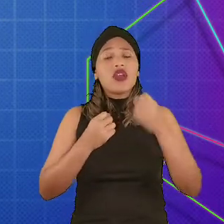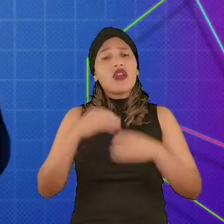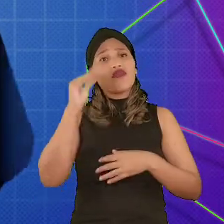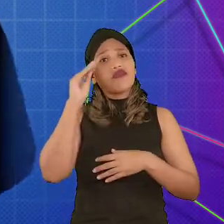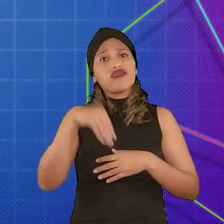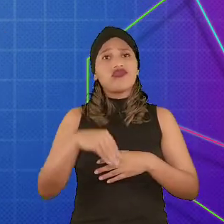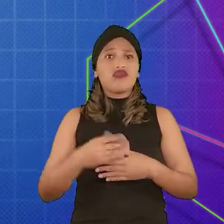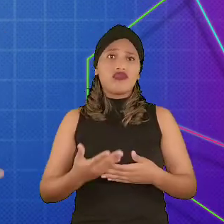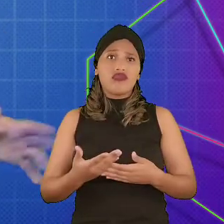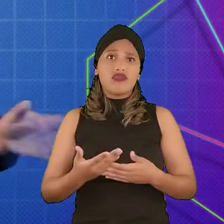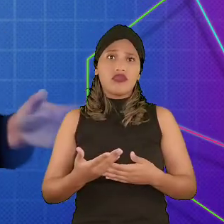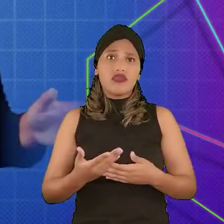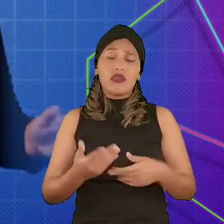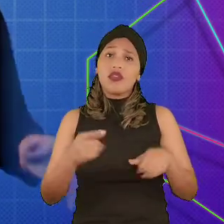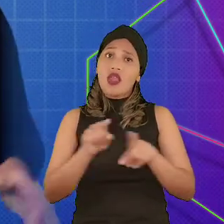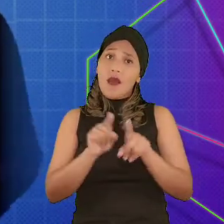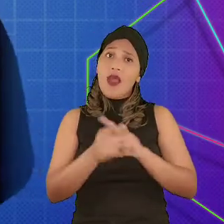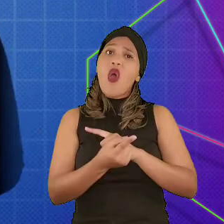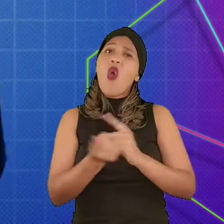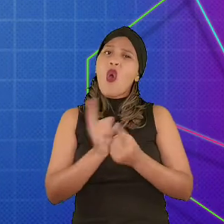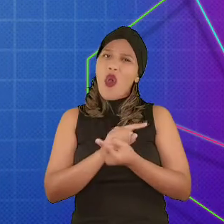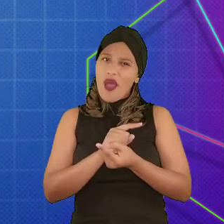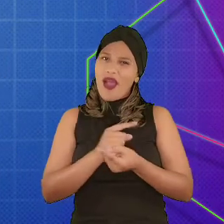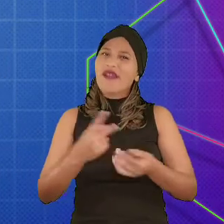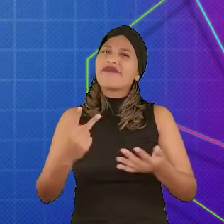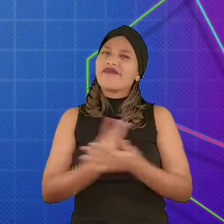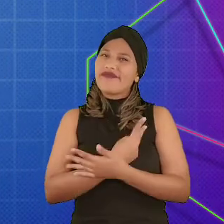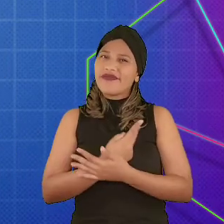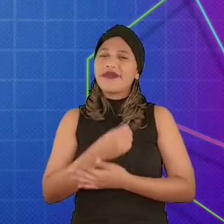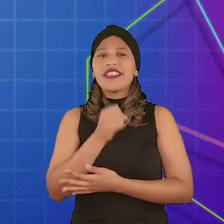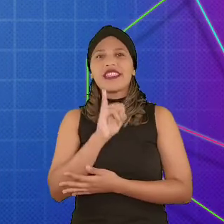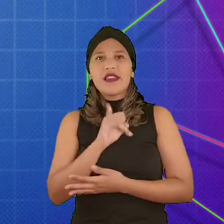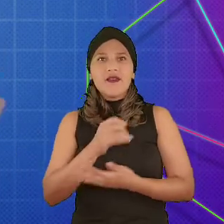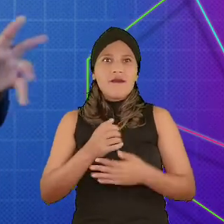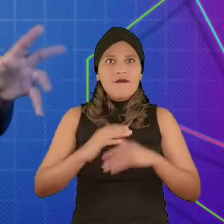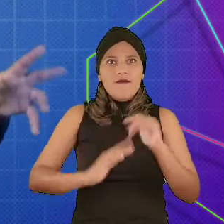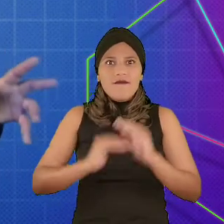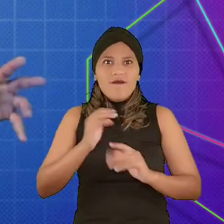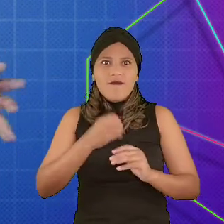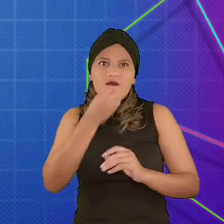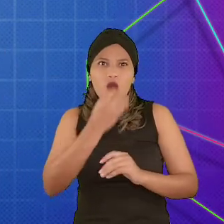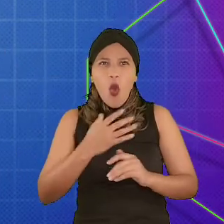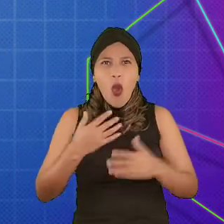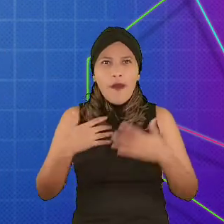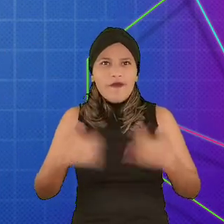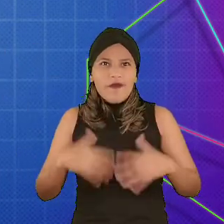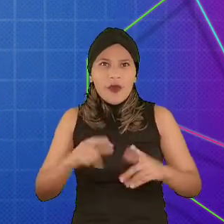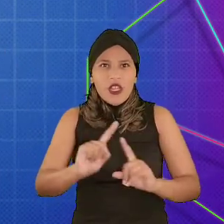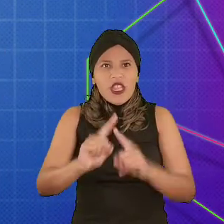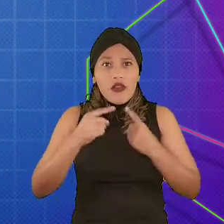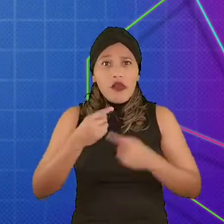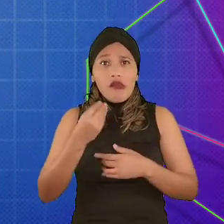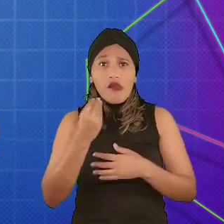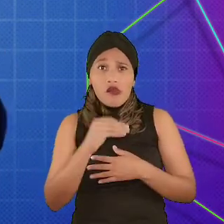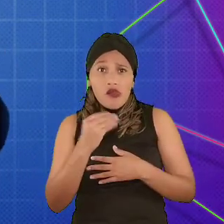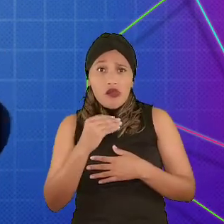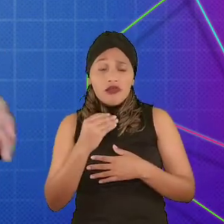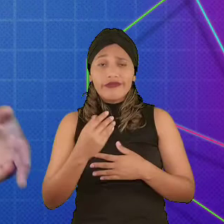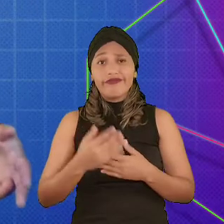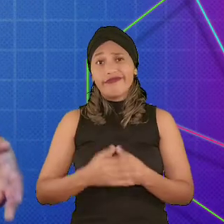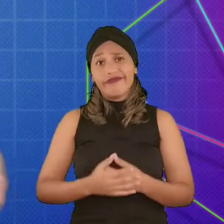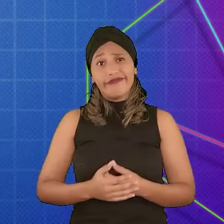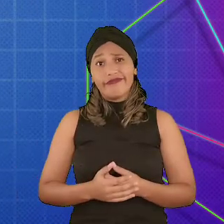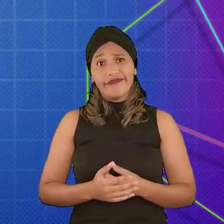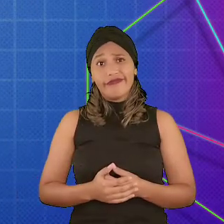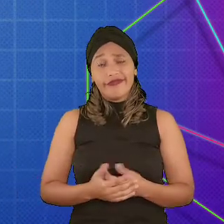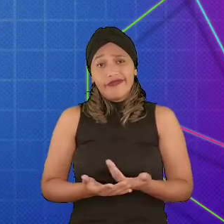abandonar o game. E, ao contrário, também acontece. Porque, se você tiver uma habilidade muito alta e um desafio fácil, ao não se